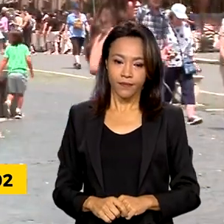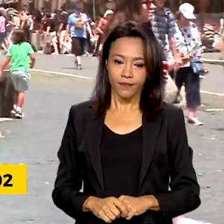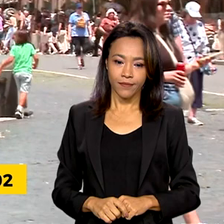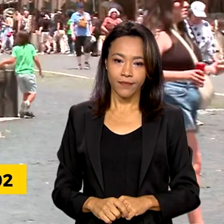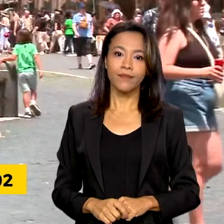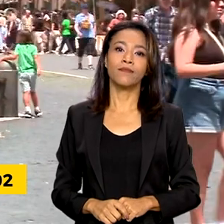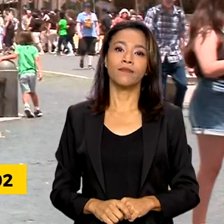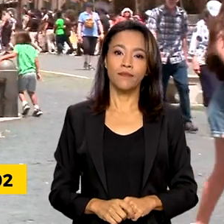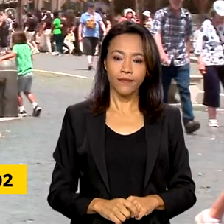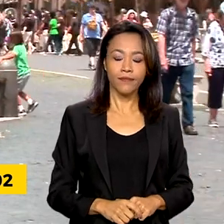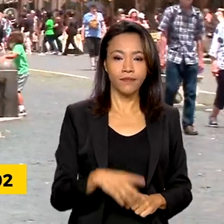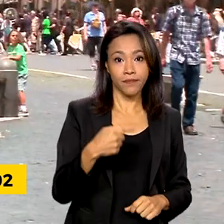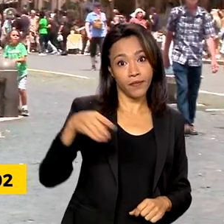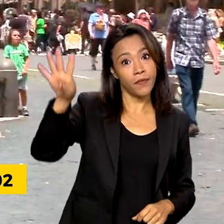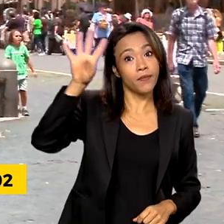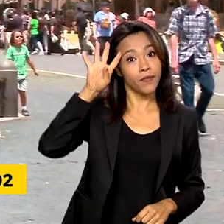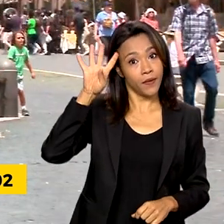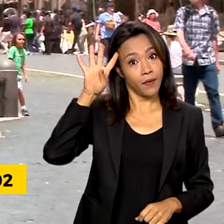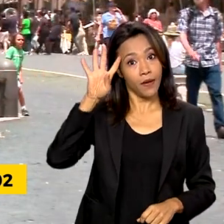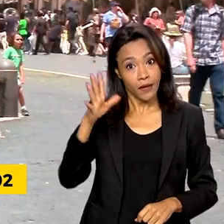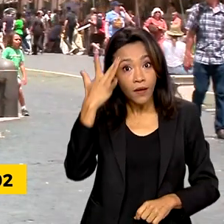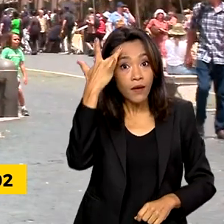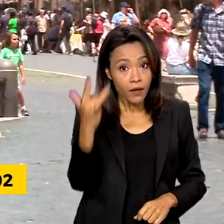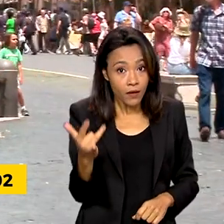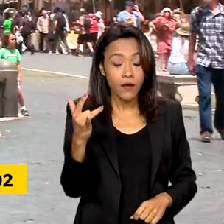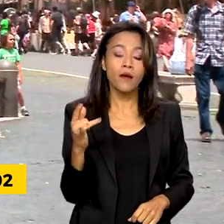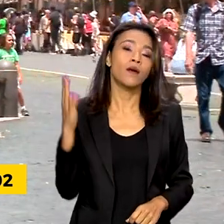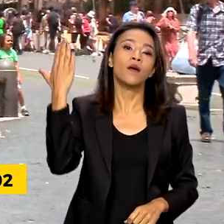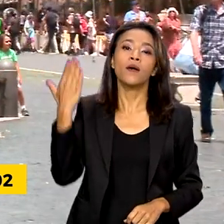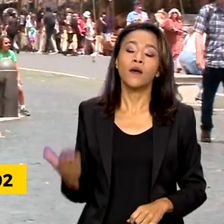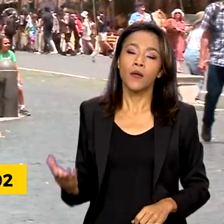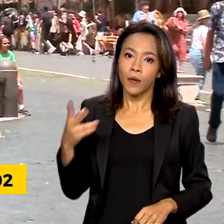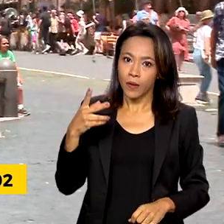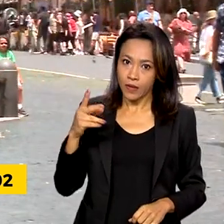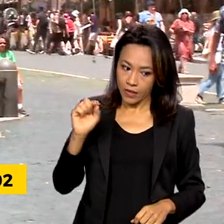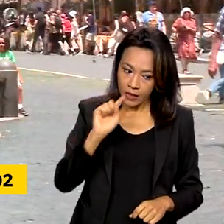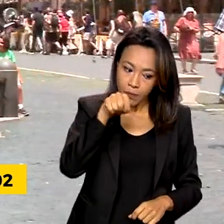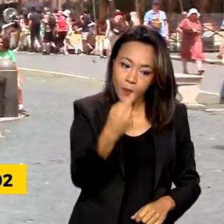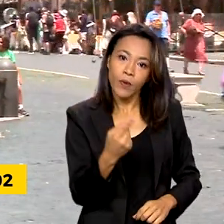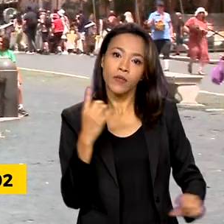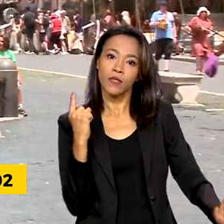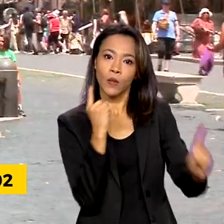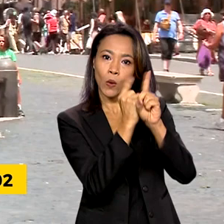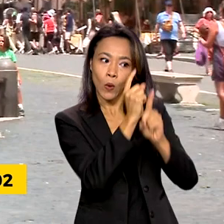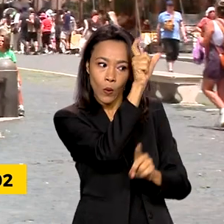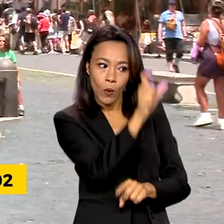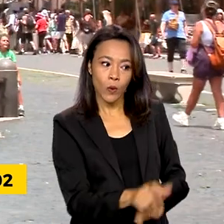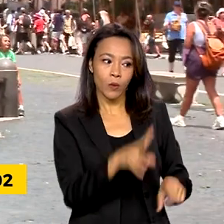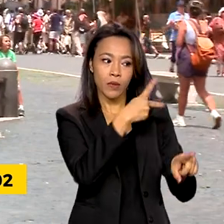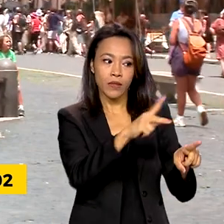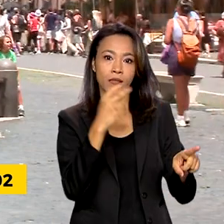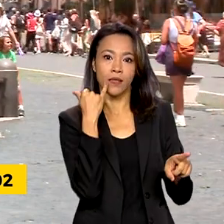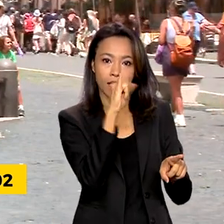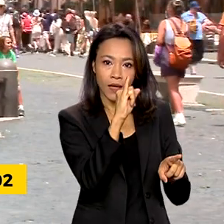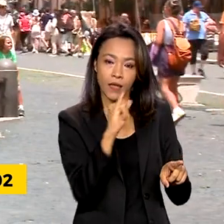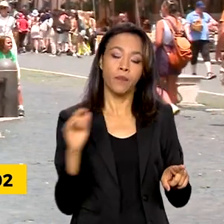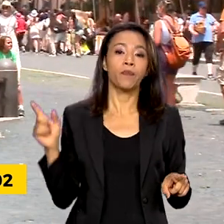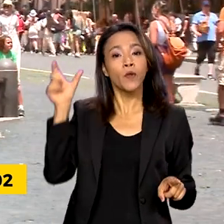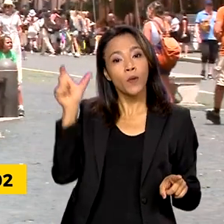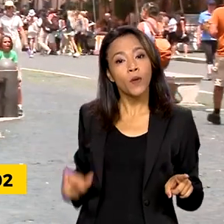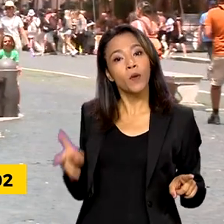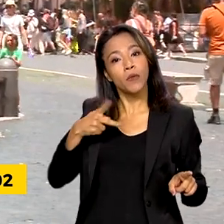E, olha, na quarta-feira, amanhã, o presidente, após esse encontro com o presidente italiano, o presidente Lula tem uma